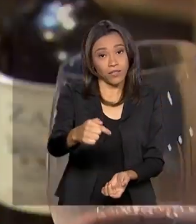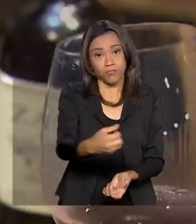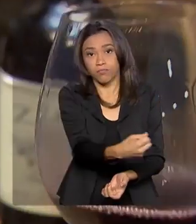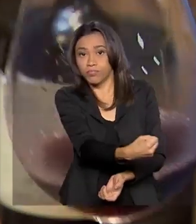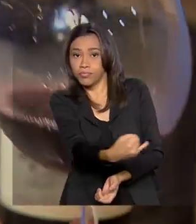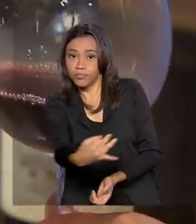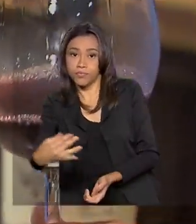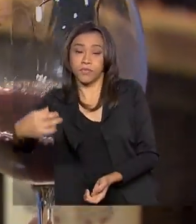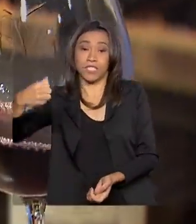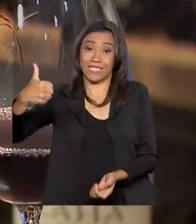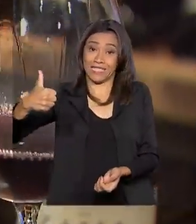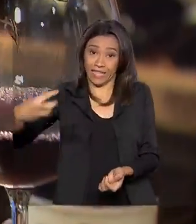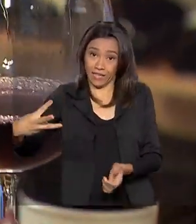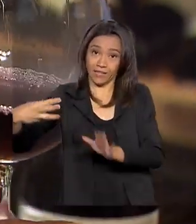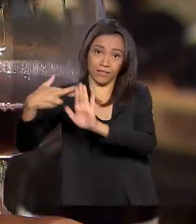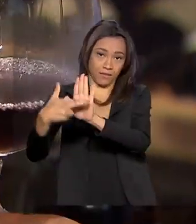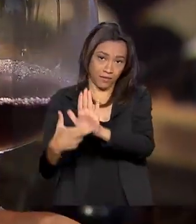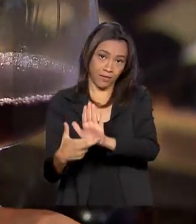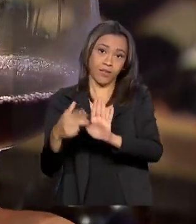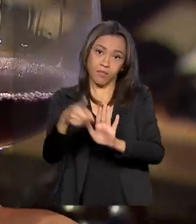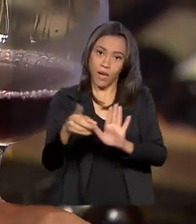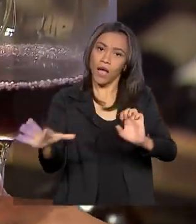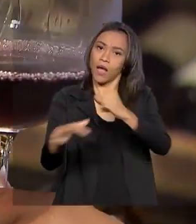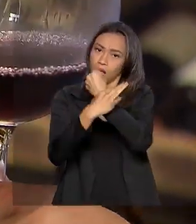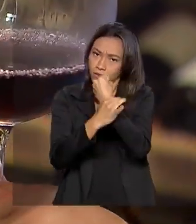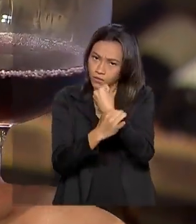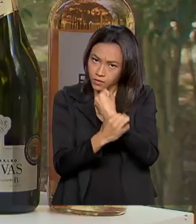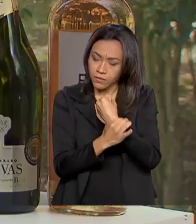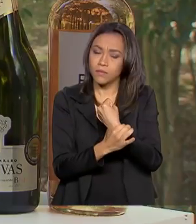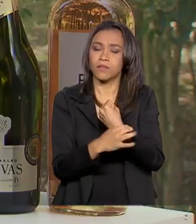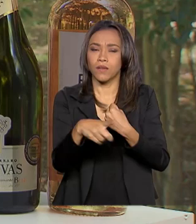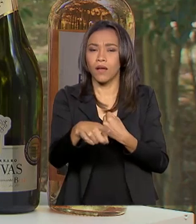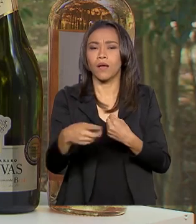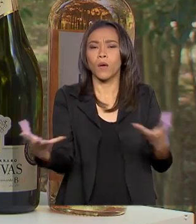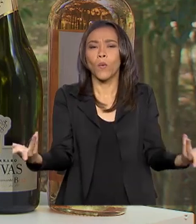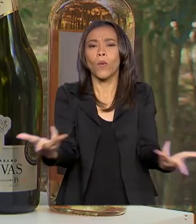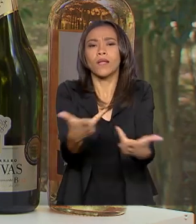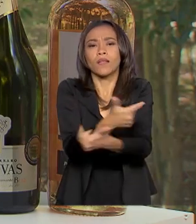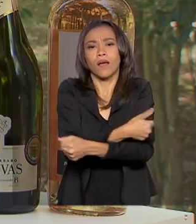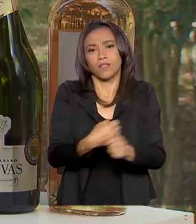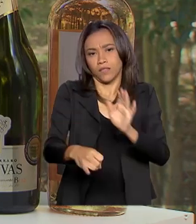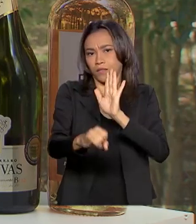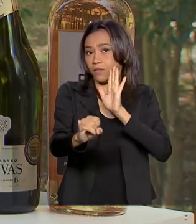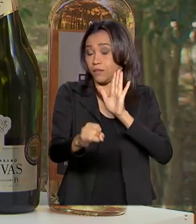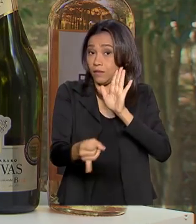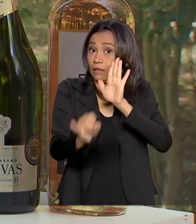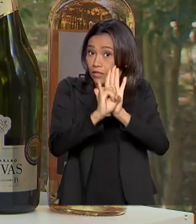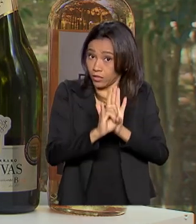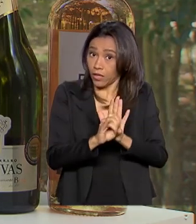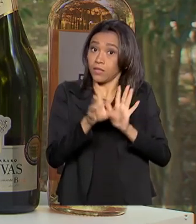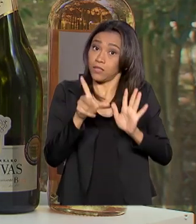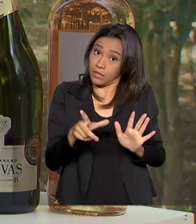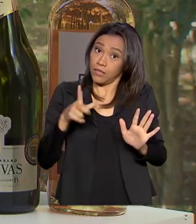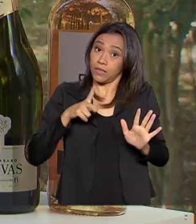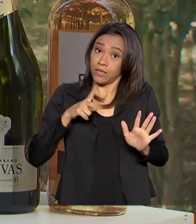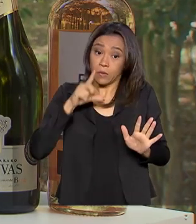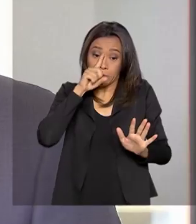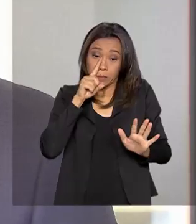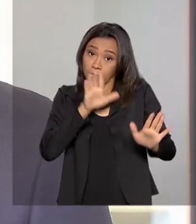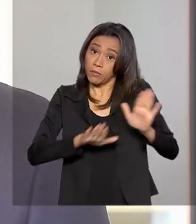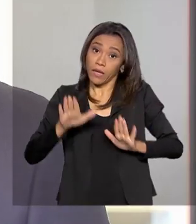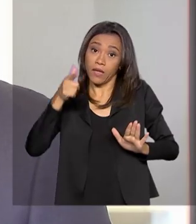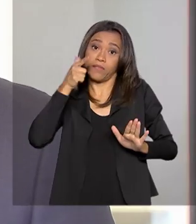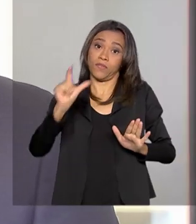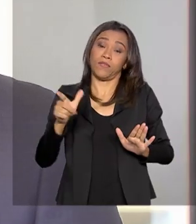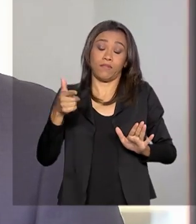parâmetros, garantindo a qualidade e identidade dos produtos e obedecendo critérios de risco e prevenção de fraude.